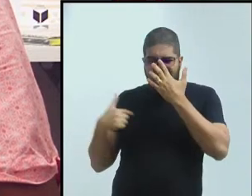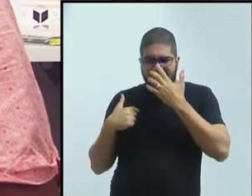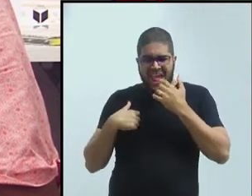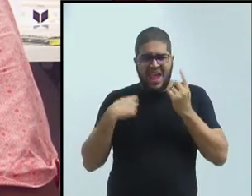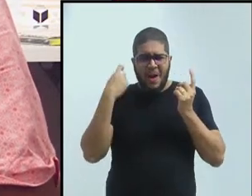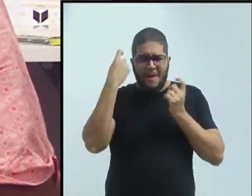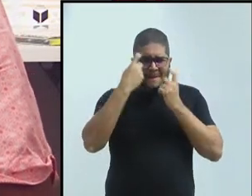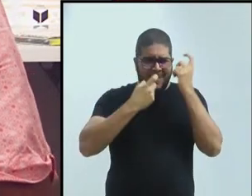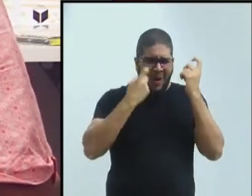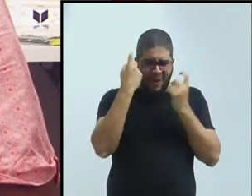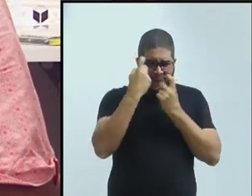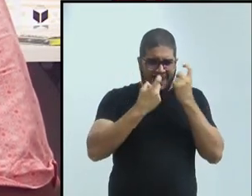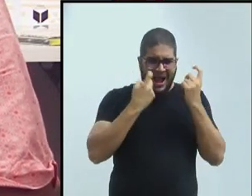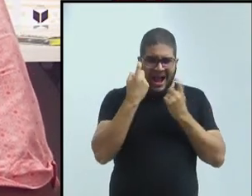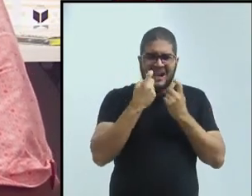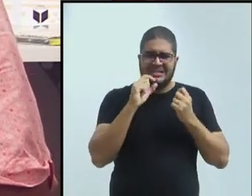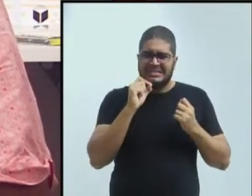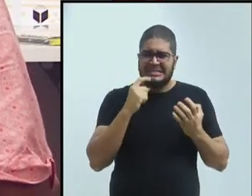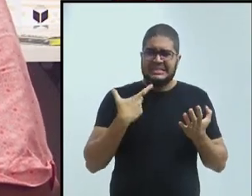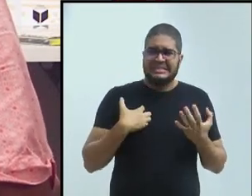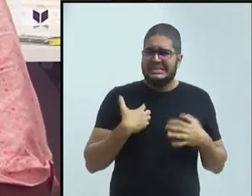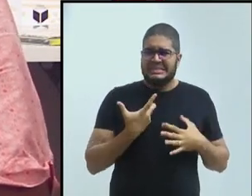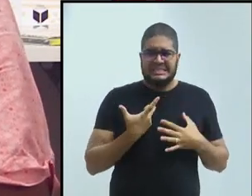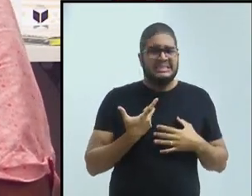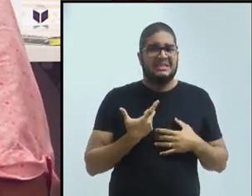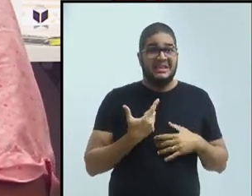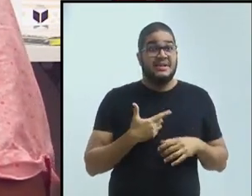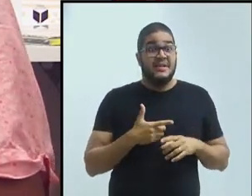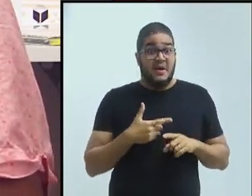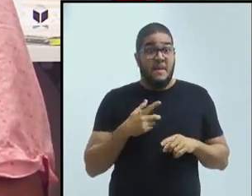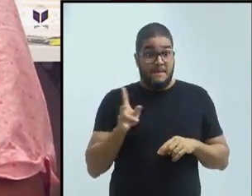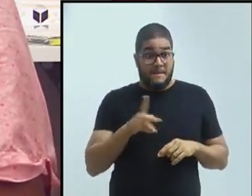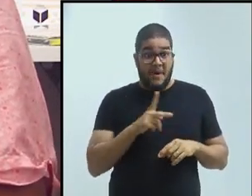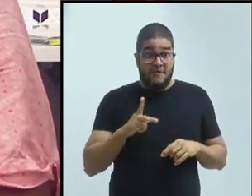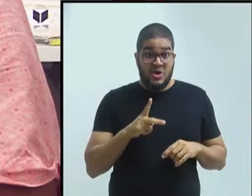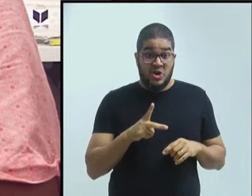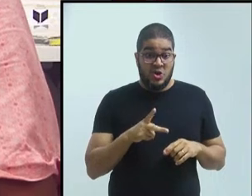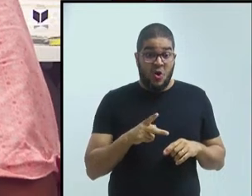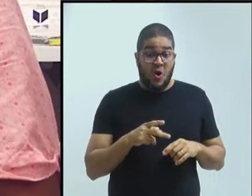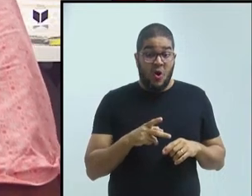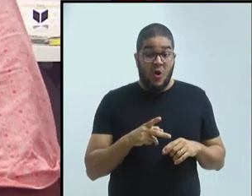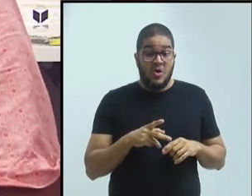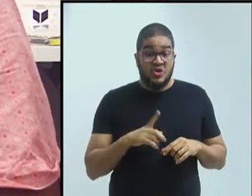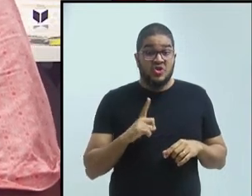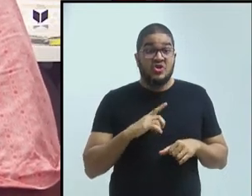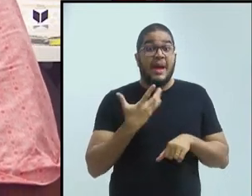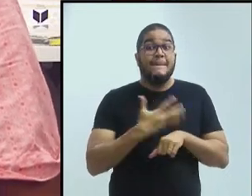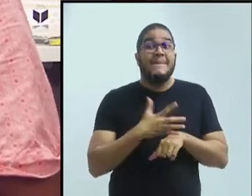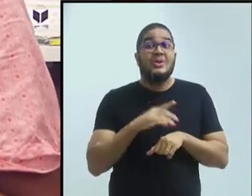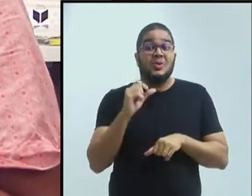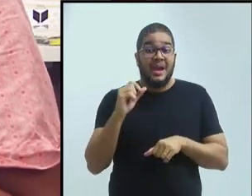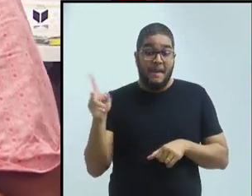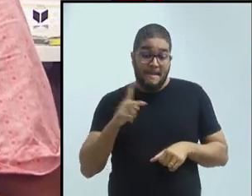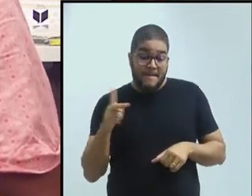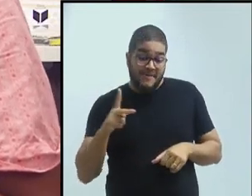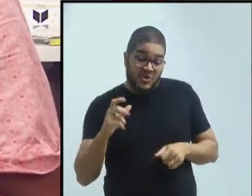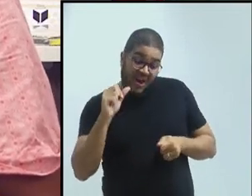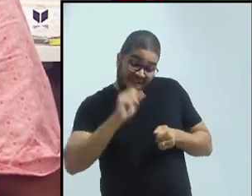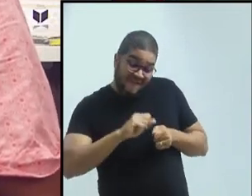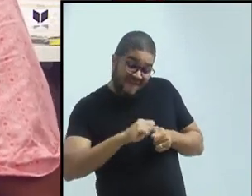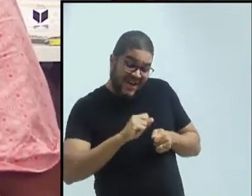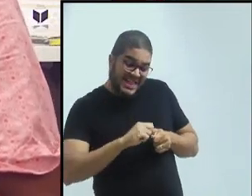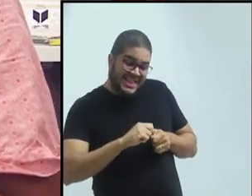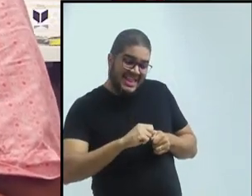também ouviu que havia uma prática de os professores às vezes fazerem os trabalhos pelos alunos e cobrar. Aí eu